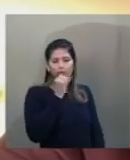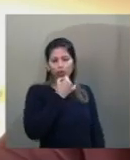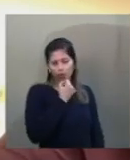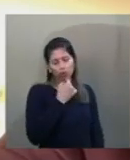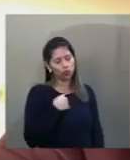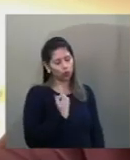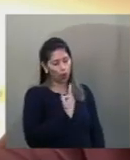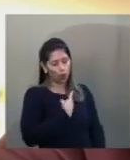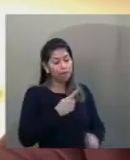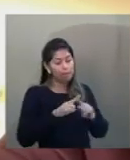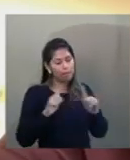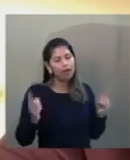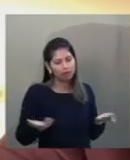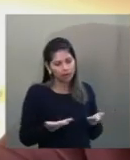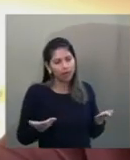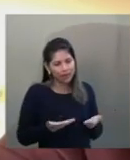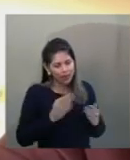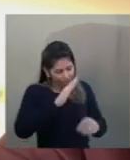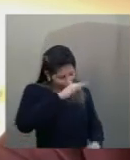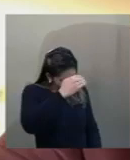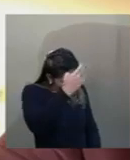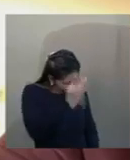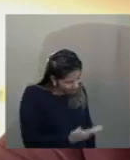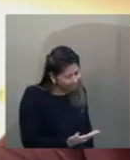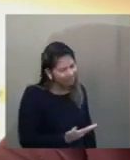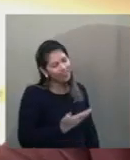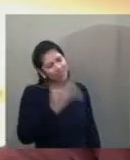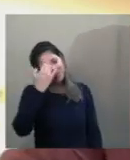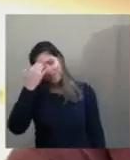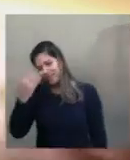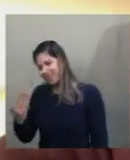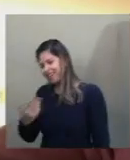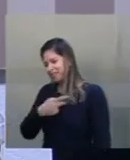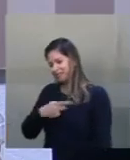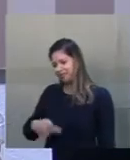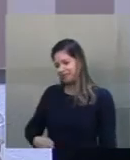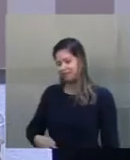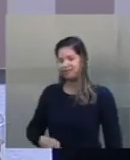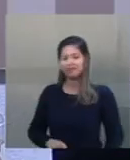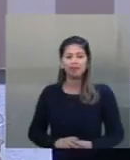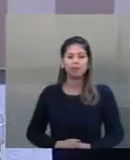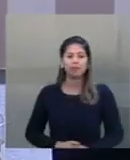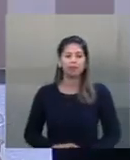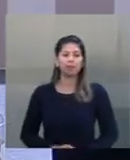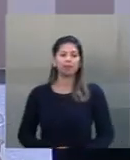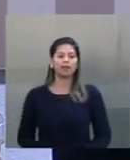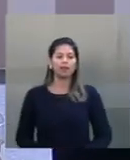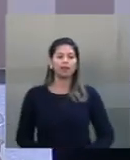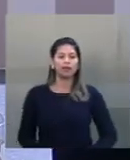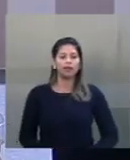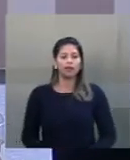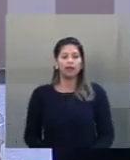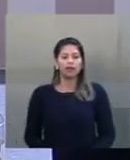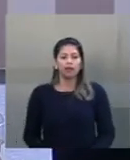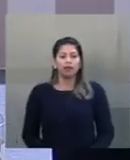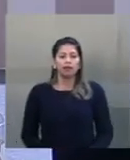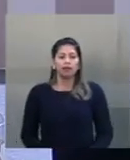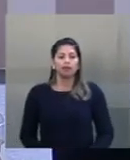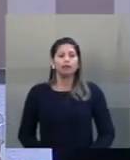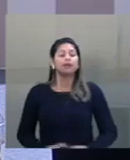enfim, estamos aqui homenageando devidamente. Obrigado, presidente. Final de novo, senador Jean Polo.